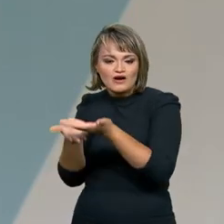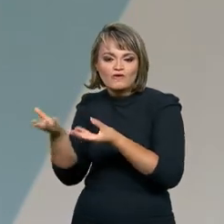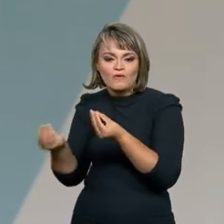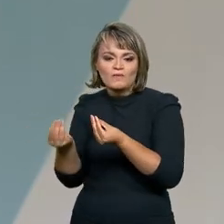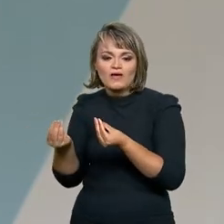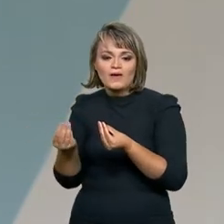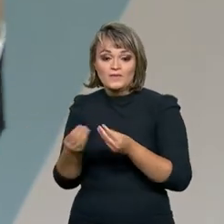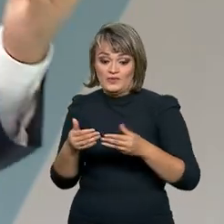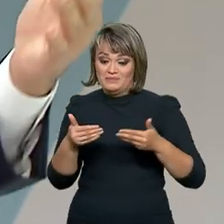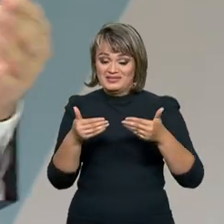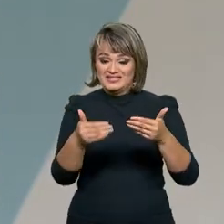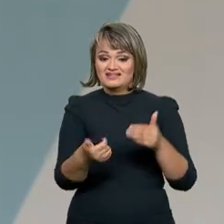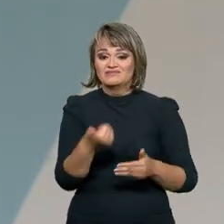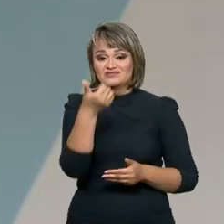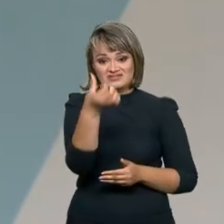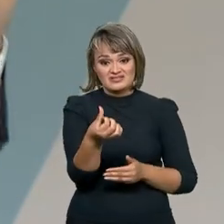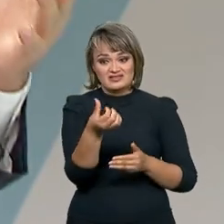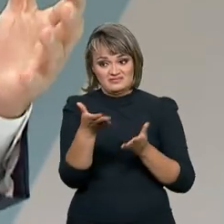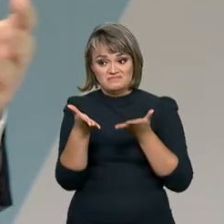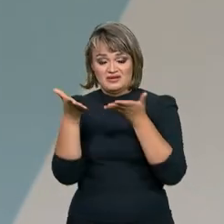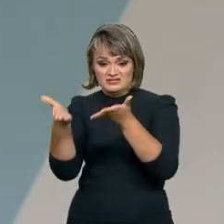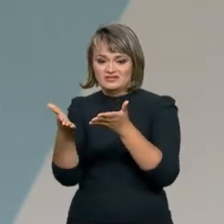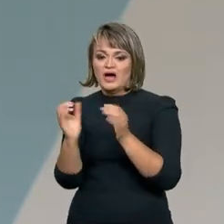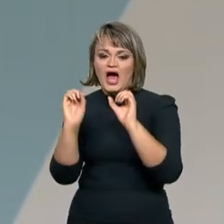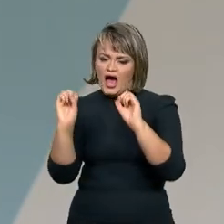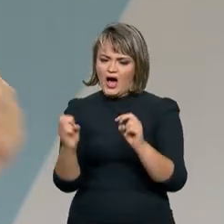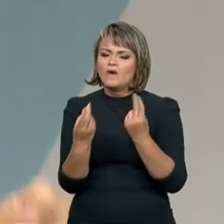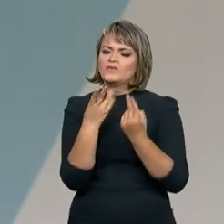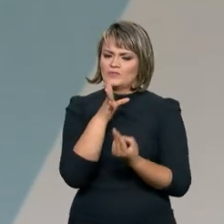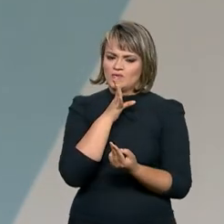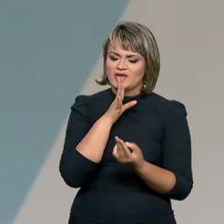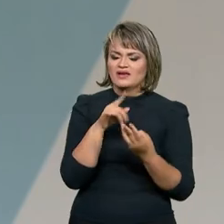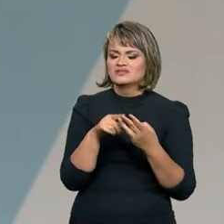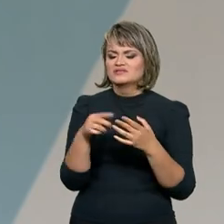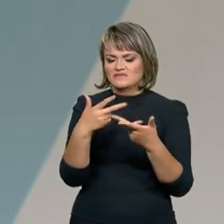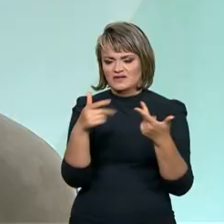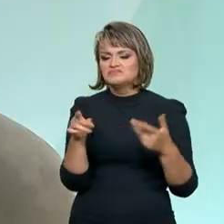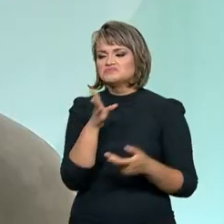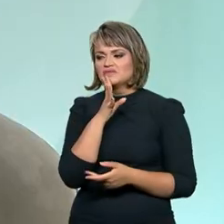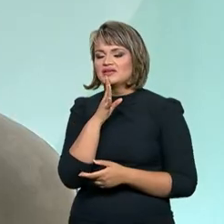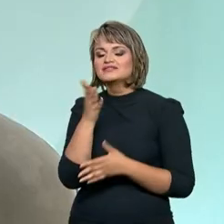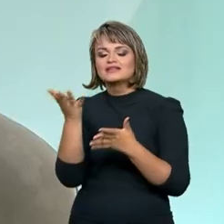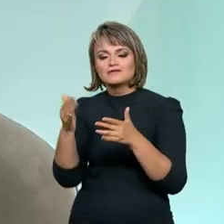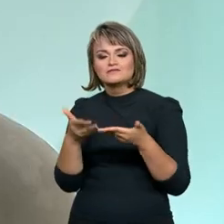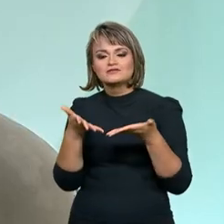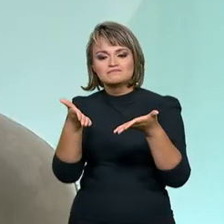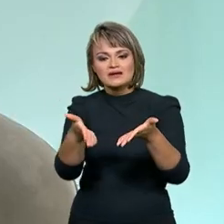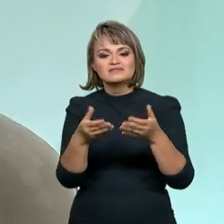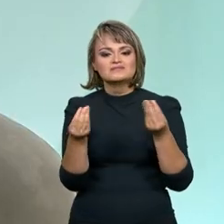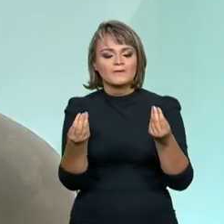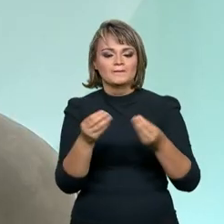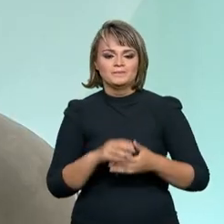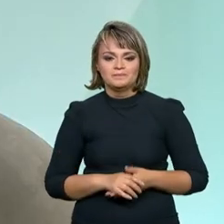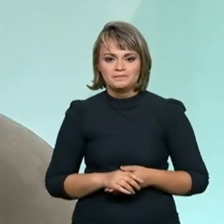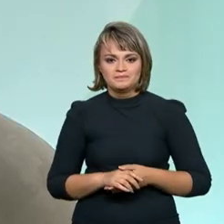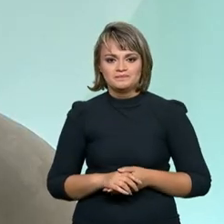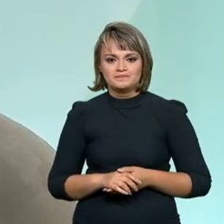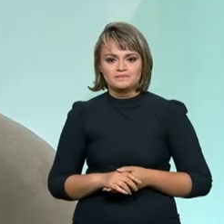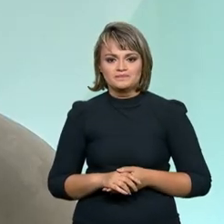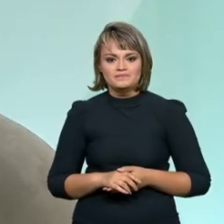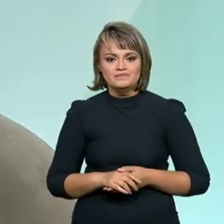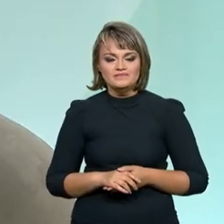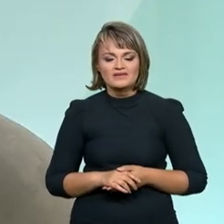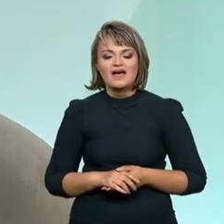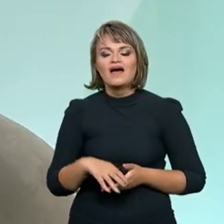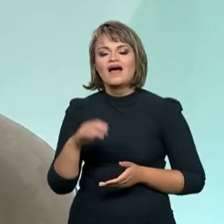ministérios e é reconhecida mundialmente pela ONU, por organismos internacionais? De fato, é importante a gente lembrar